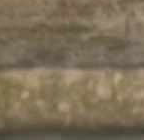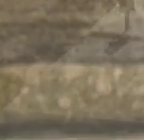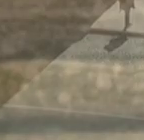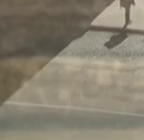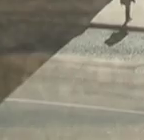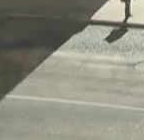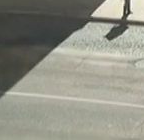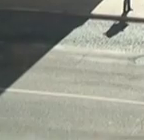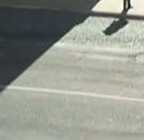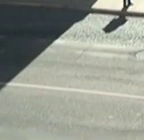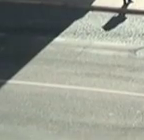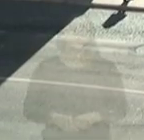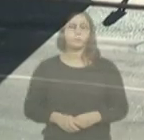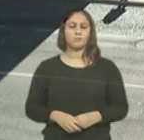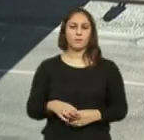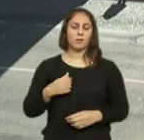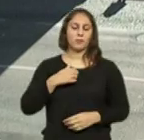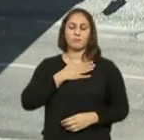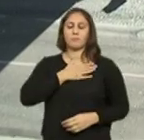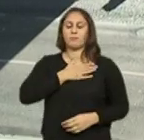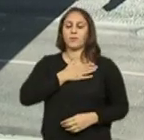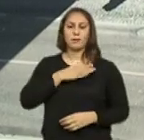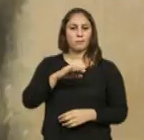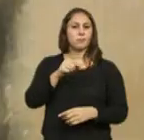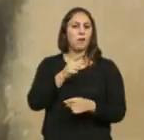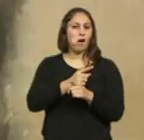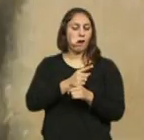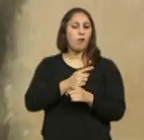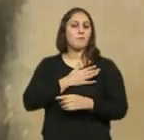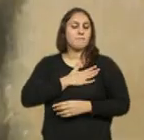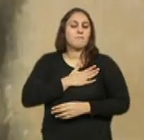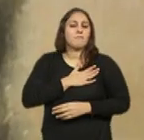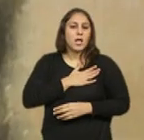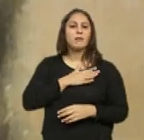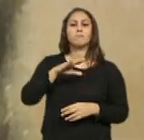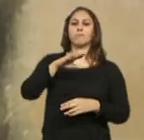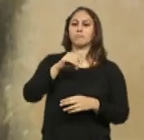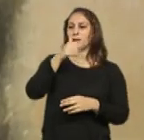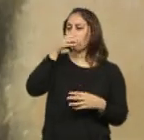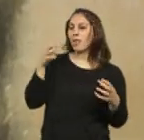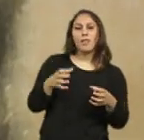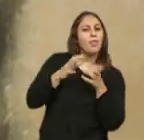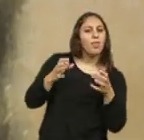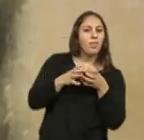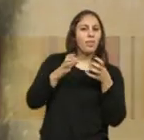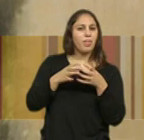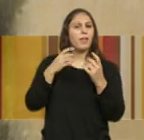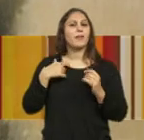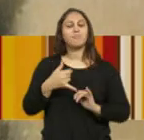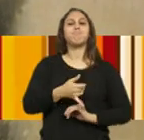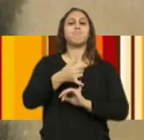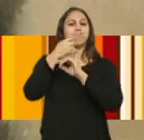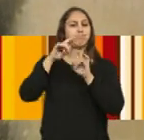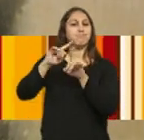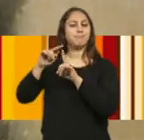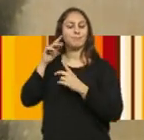Eu gosto muito, este sítio. É um sítio de convivialidade, é aqui que encontro bons